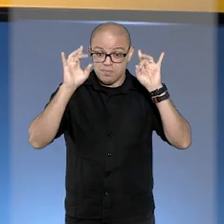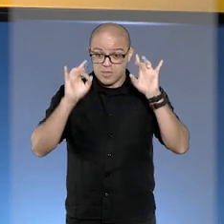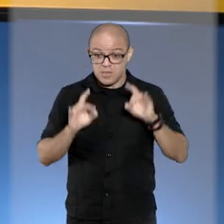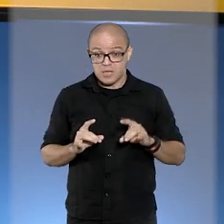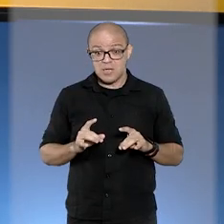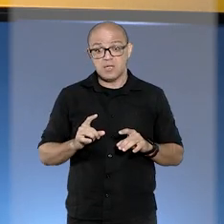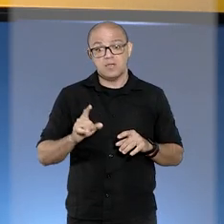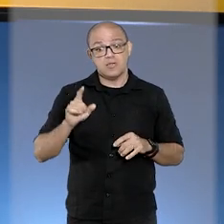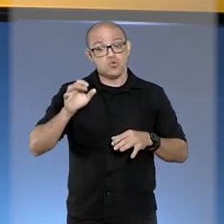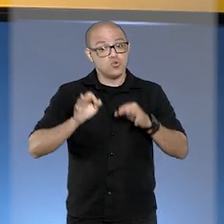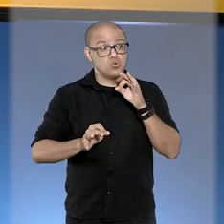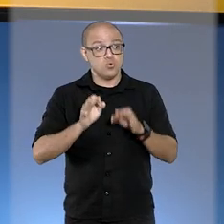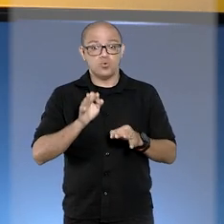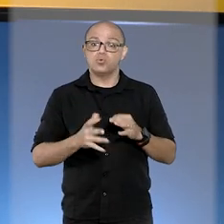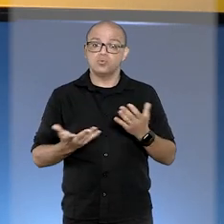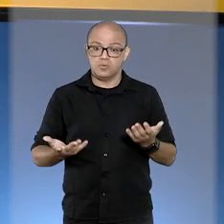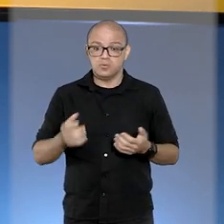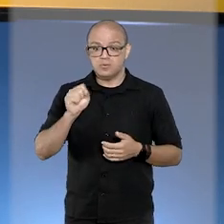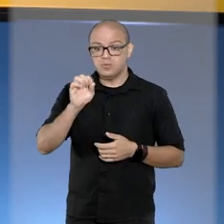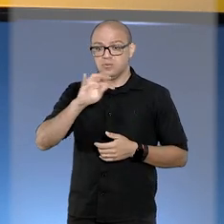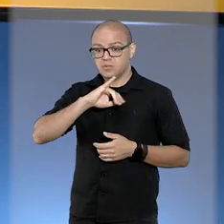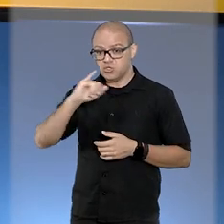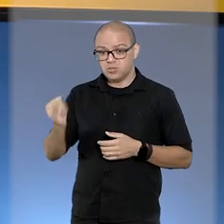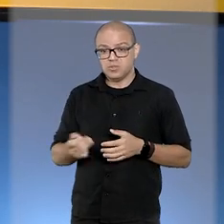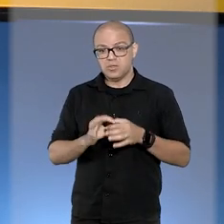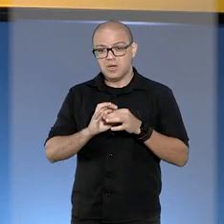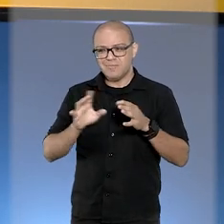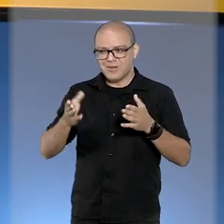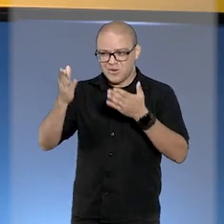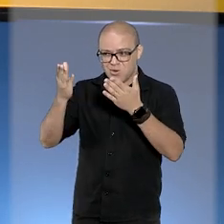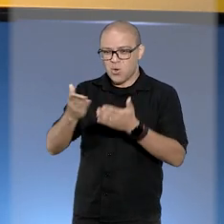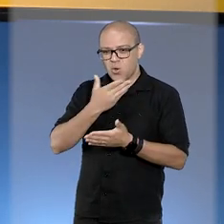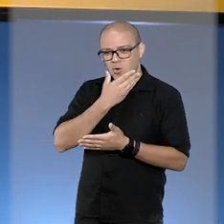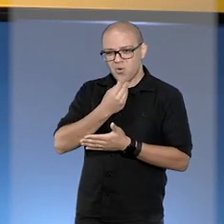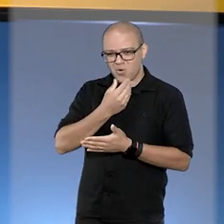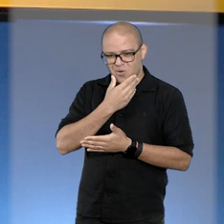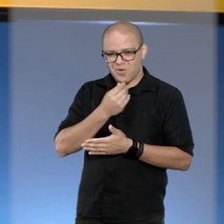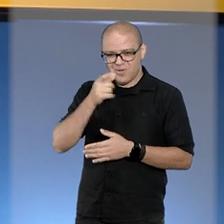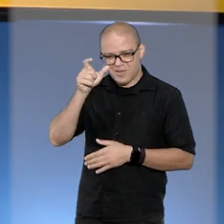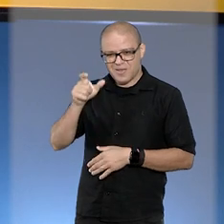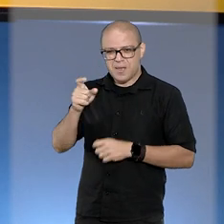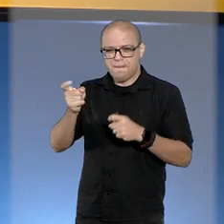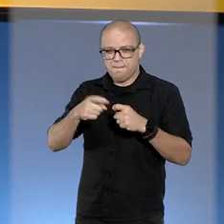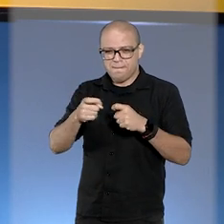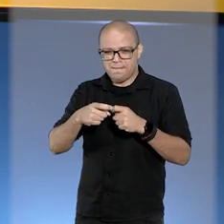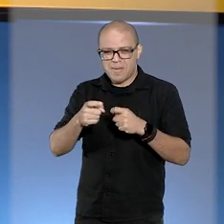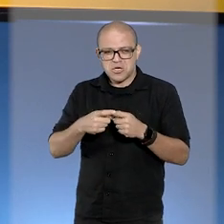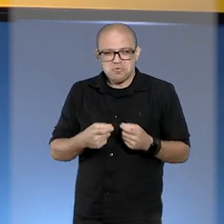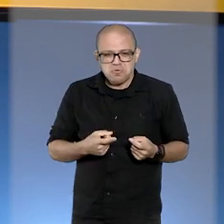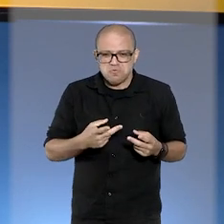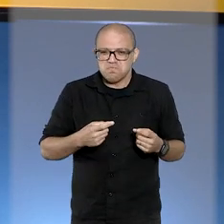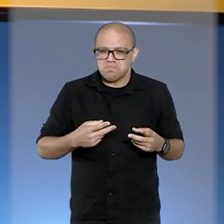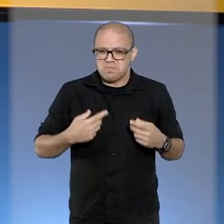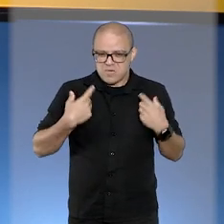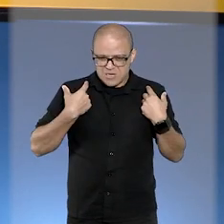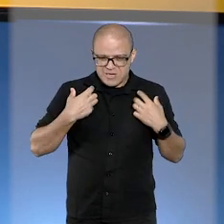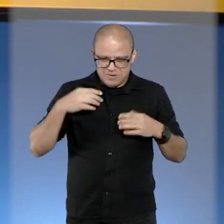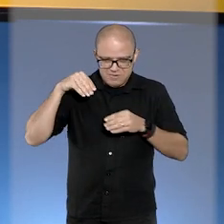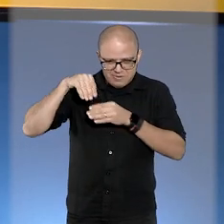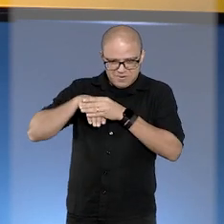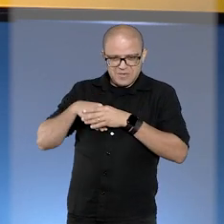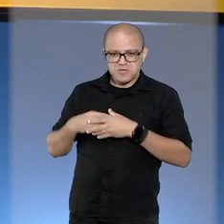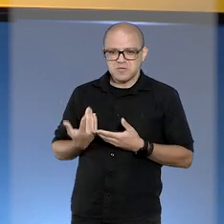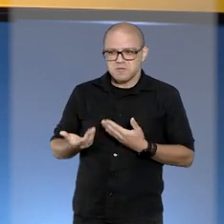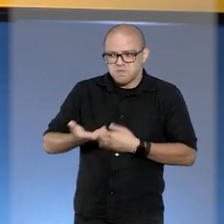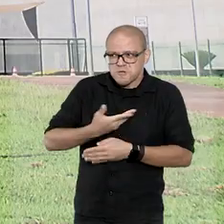condenação no júri leva o STJ a libertar médico envolvido na máfia dos transplantes. A decisão é do ministro Rogério